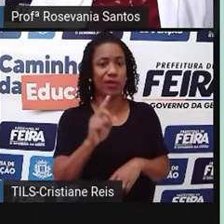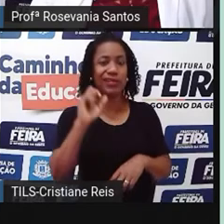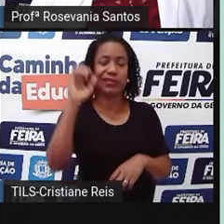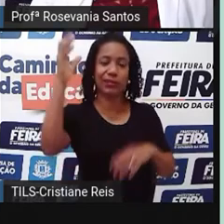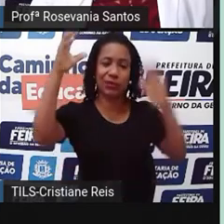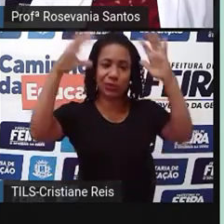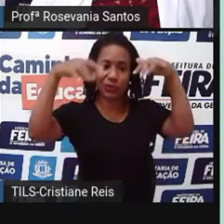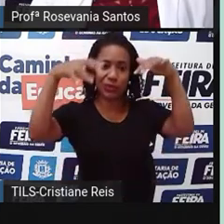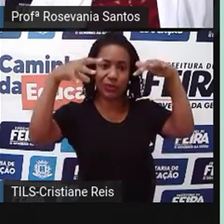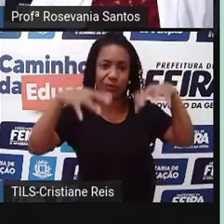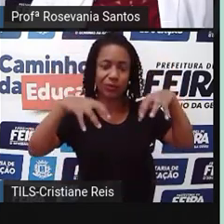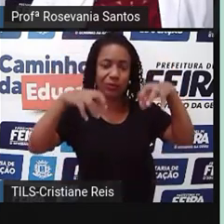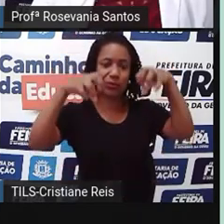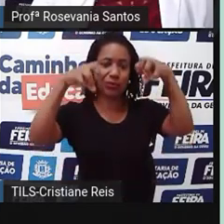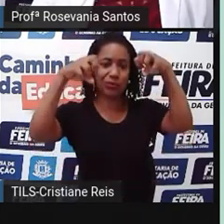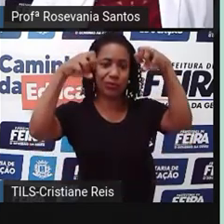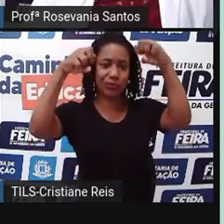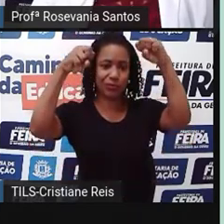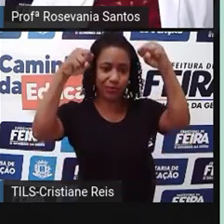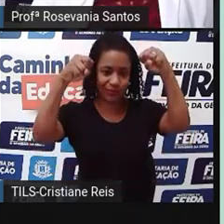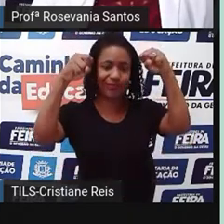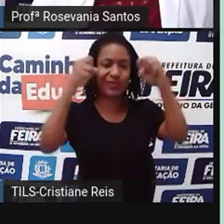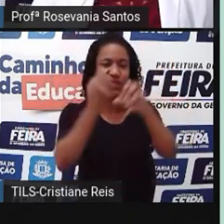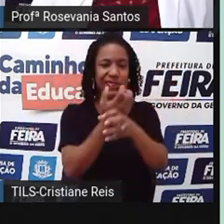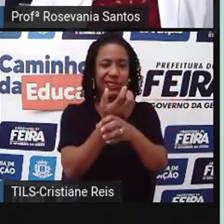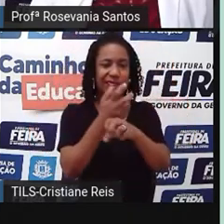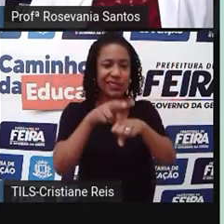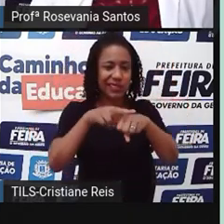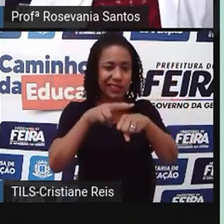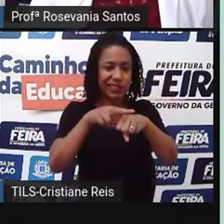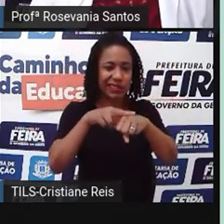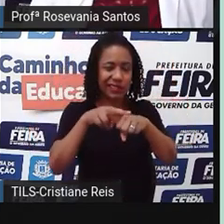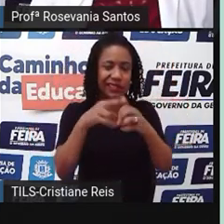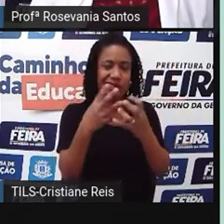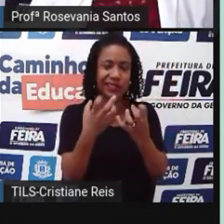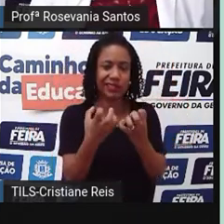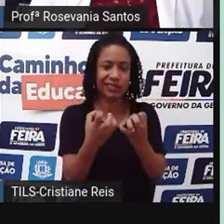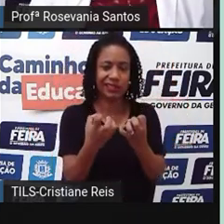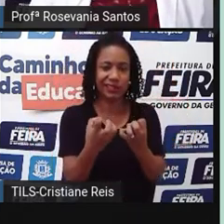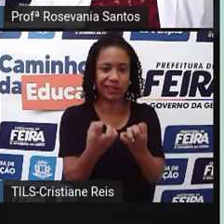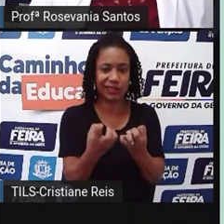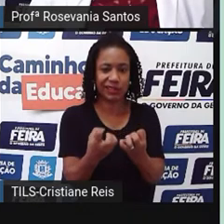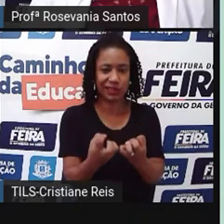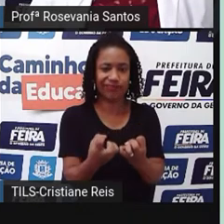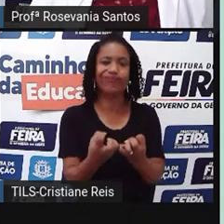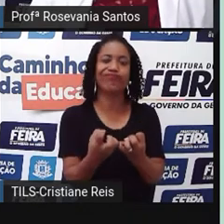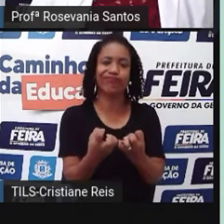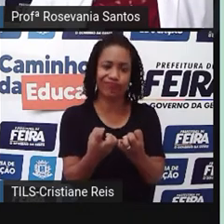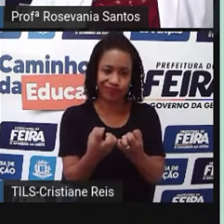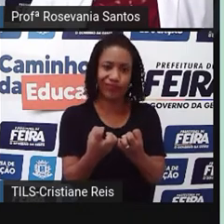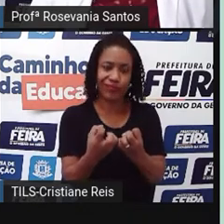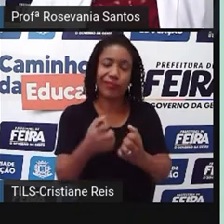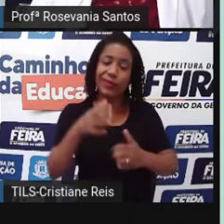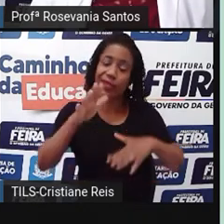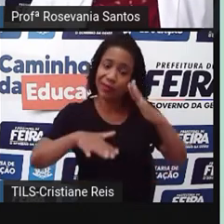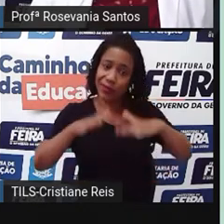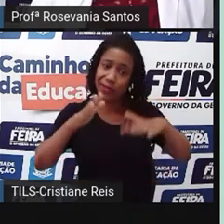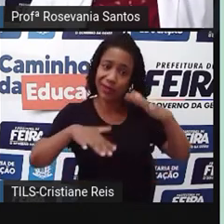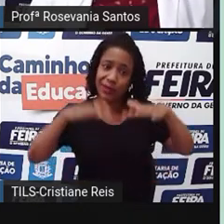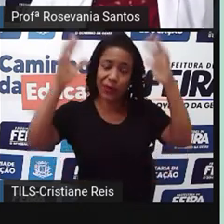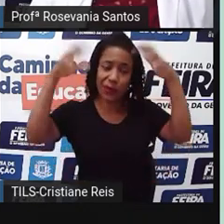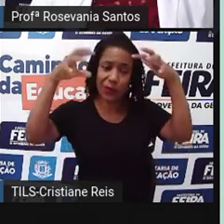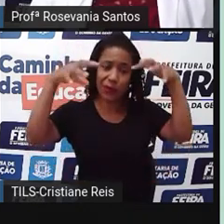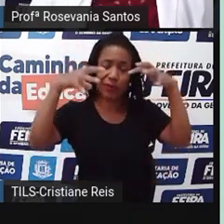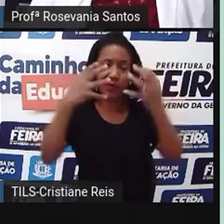Infelizmente, aqui essas graminhas, né, vai tudo acabar secando e, a depender da quantidade do tempo da estiagem, pode